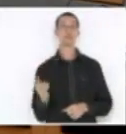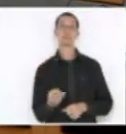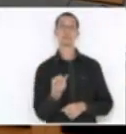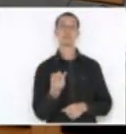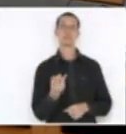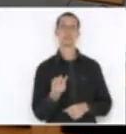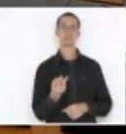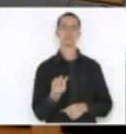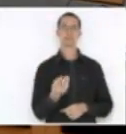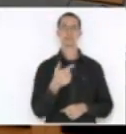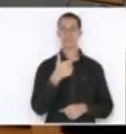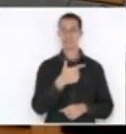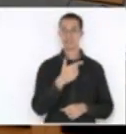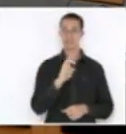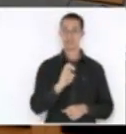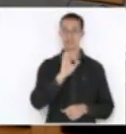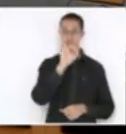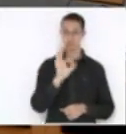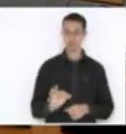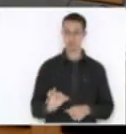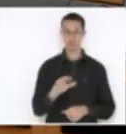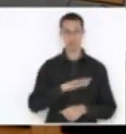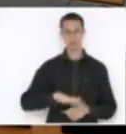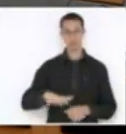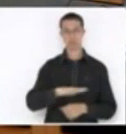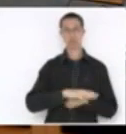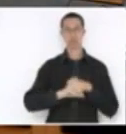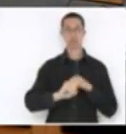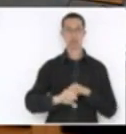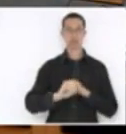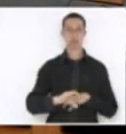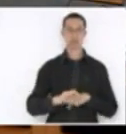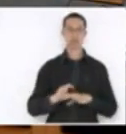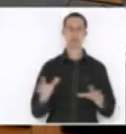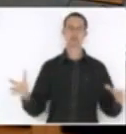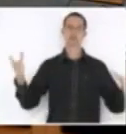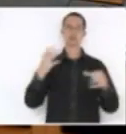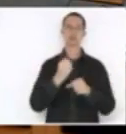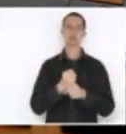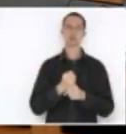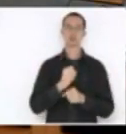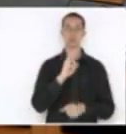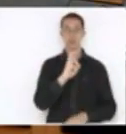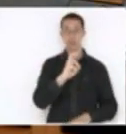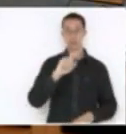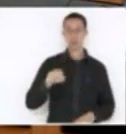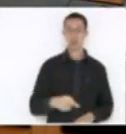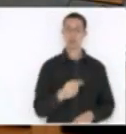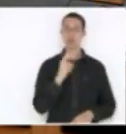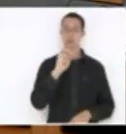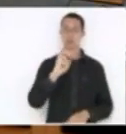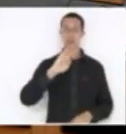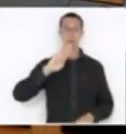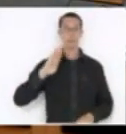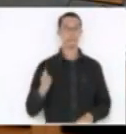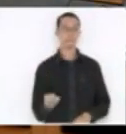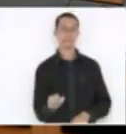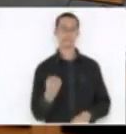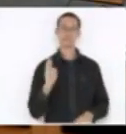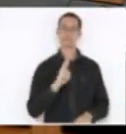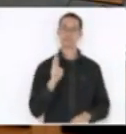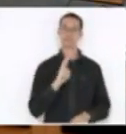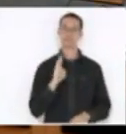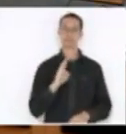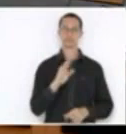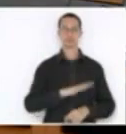25% da educação, de R$ 22 bilhões, dá um total de R 5,5 bilhões para o orçamento da